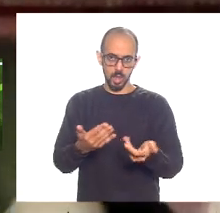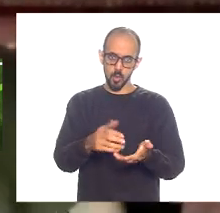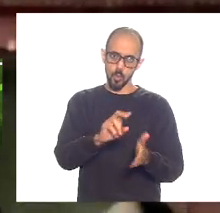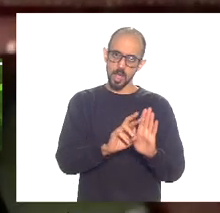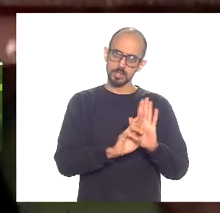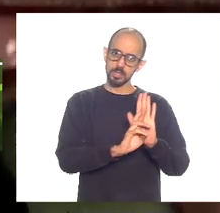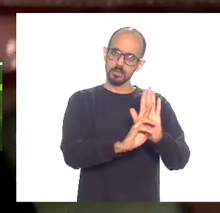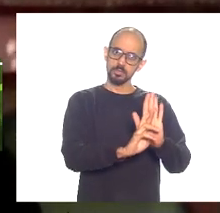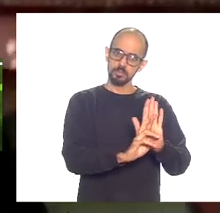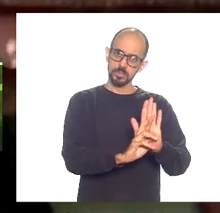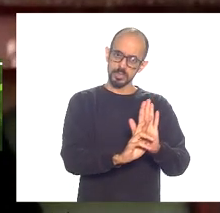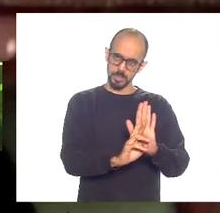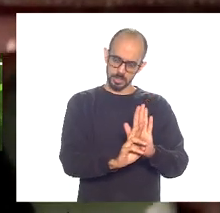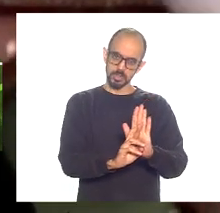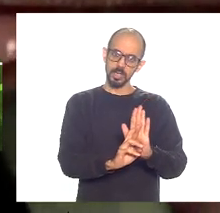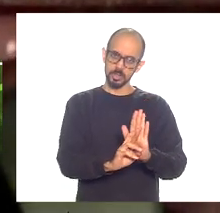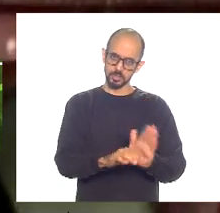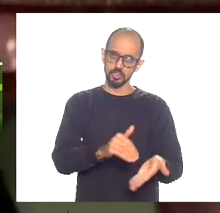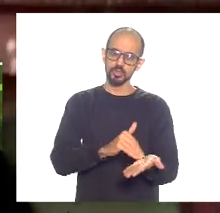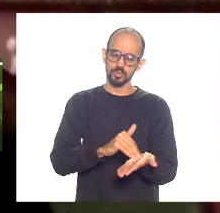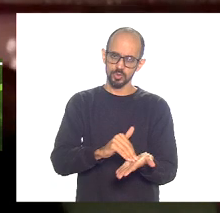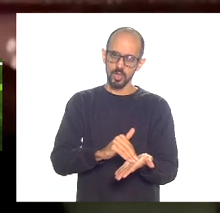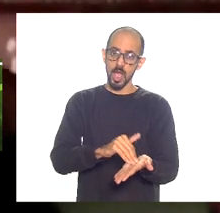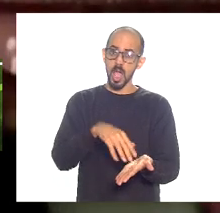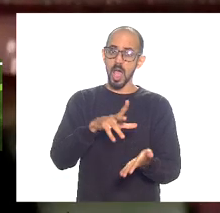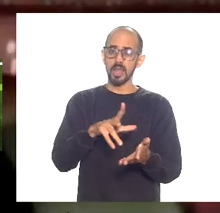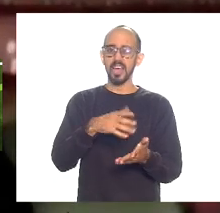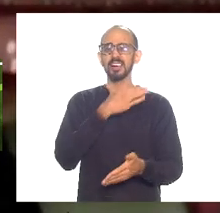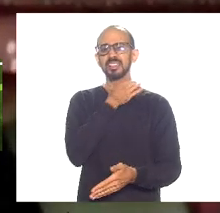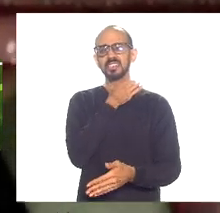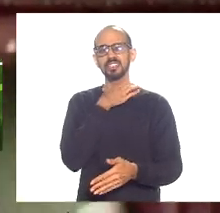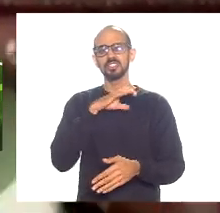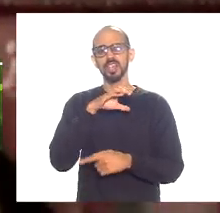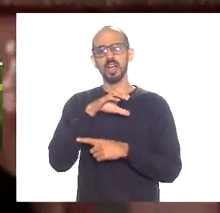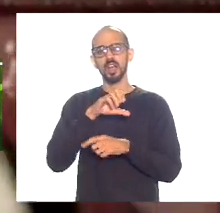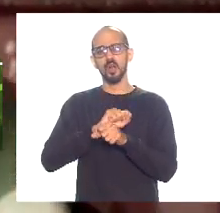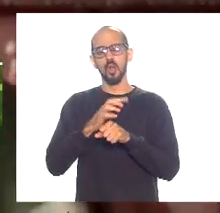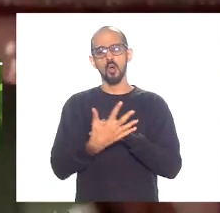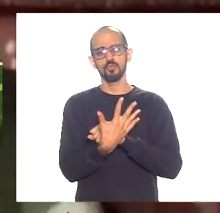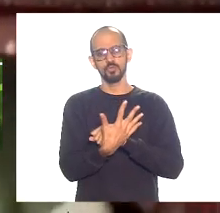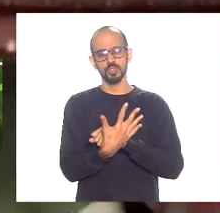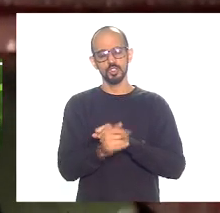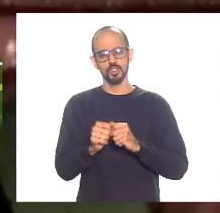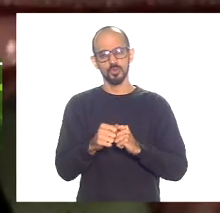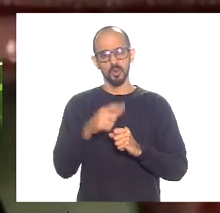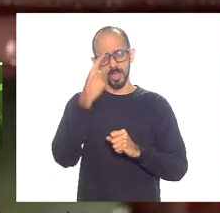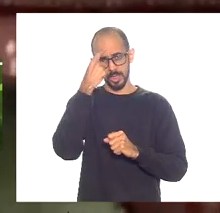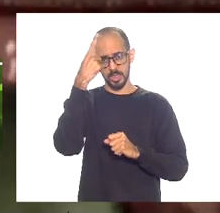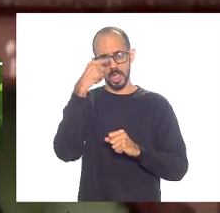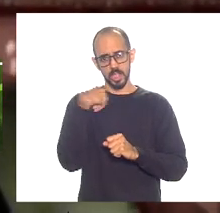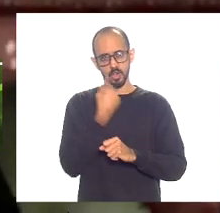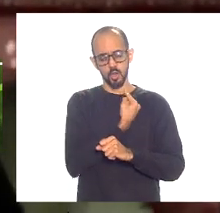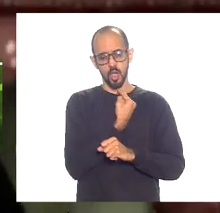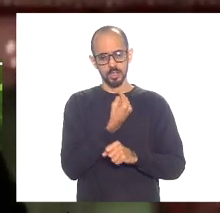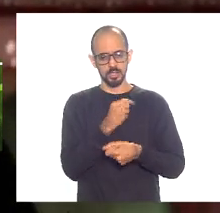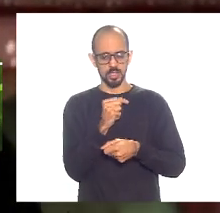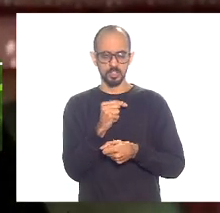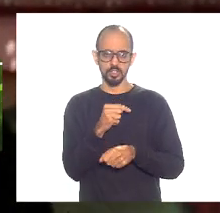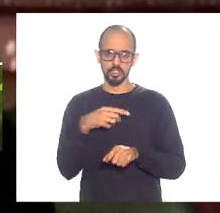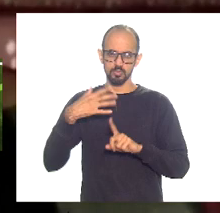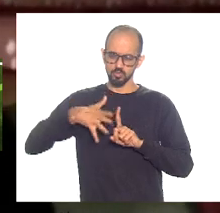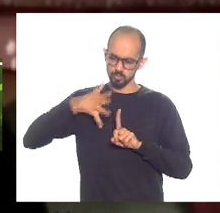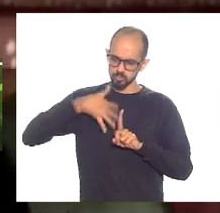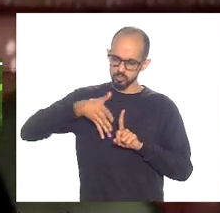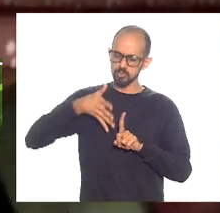gabinete de crise da covid lá no ano passado também propositura nossa de nos inserirmos enquanto